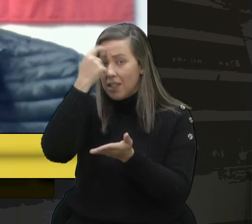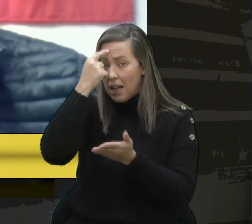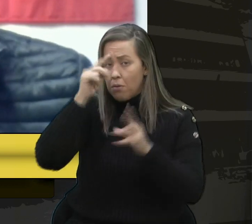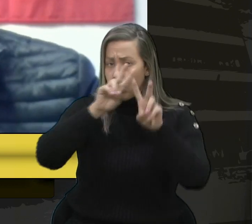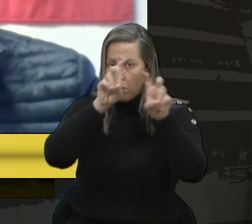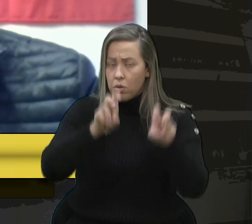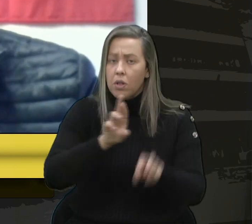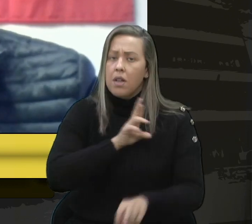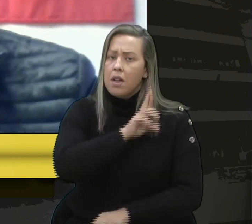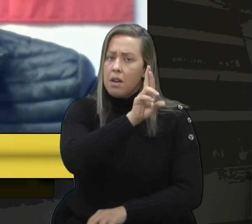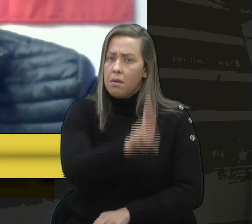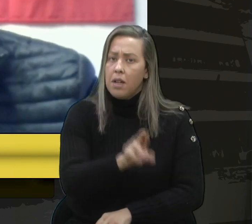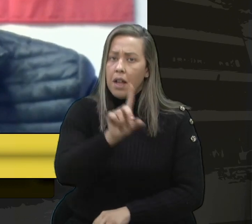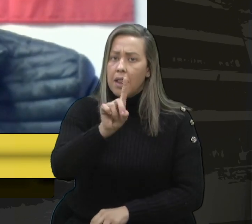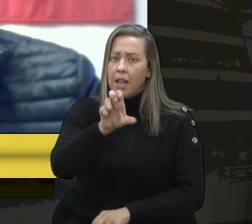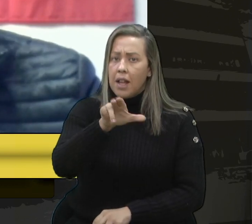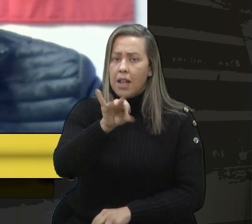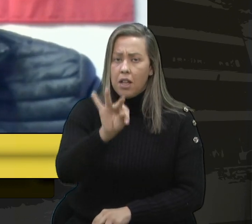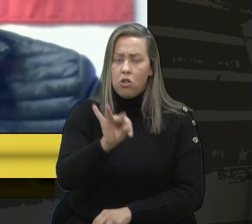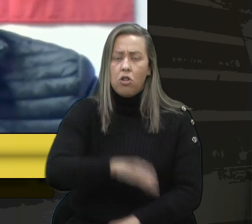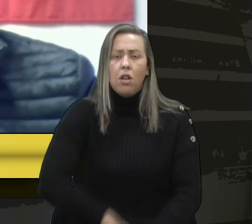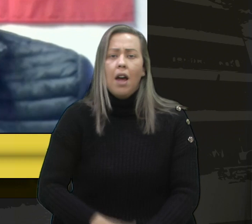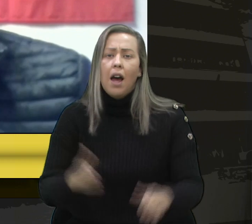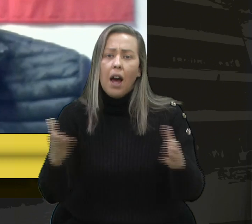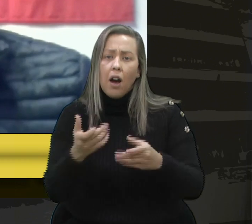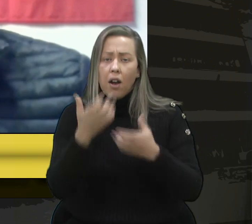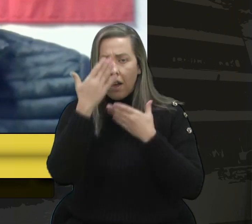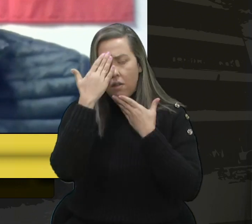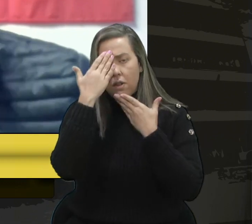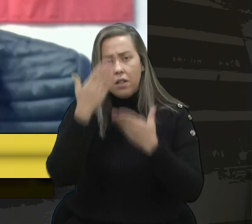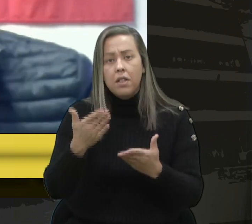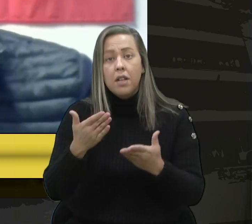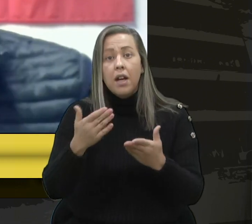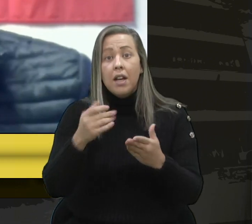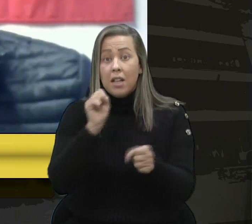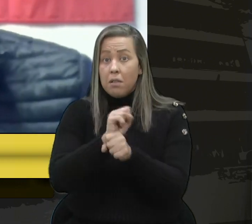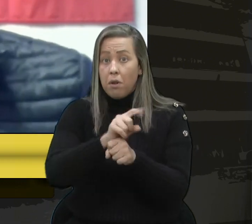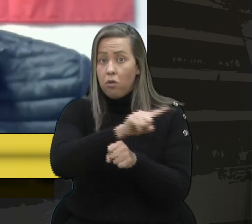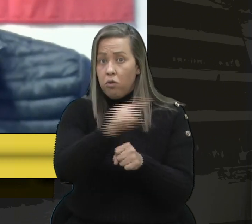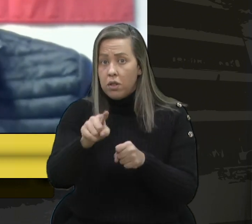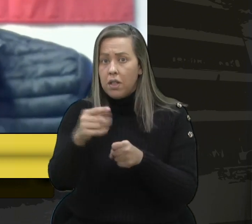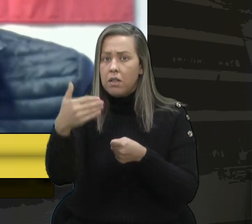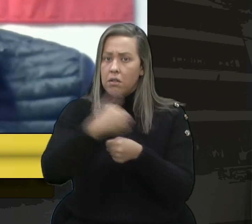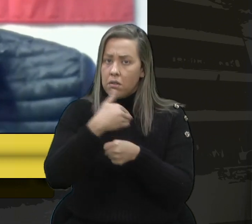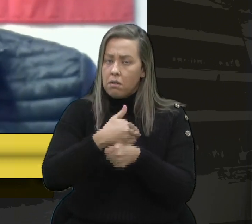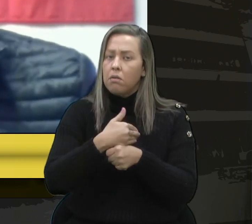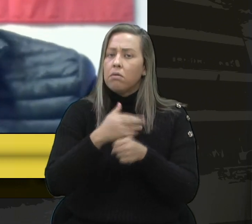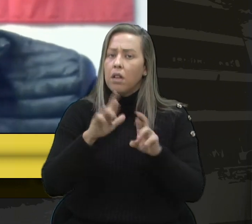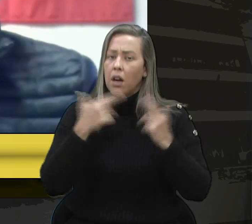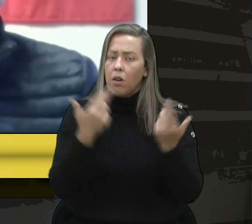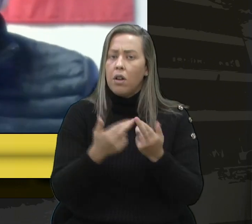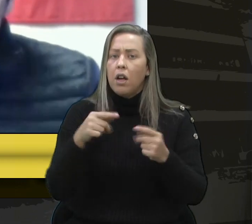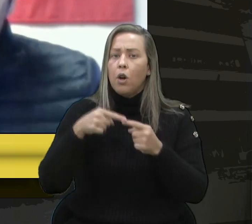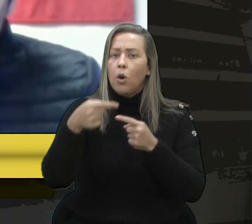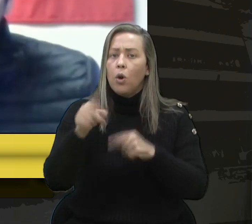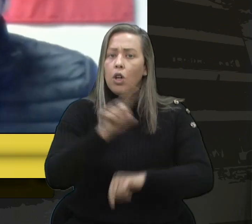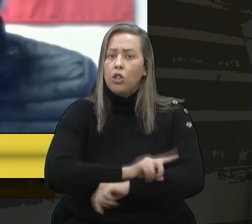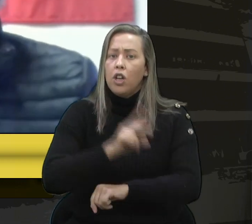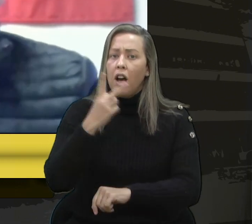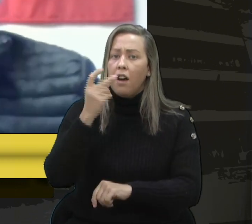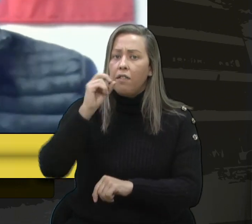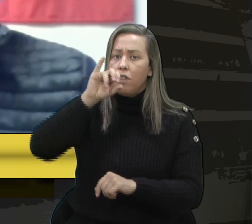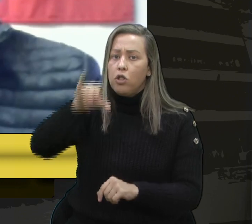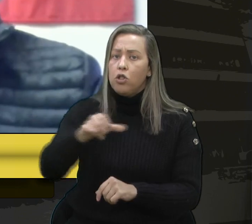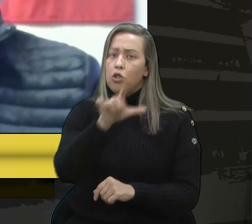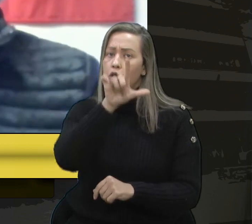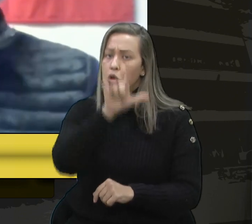além de representantes do DENIT. Desde já agradeço e conto com a presença de todos vocês. Então, para o próximo dia 20 de julho,